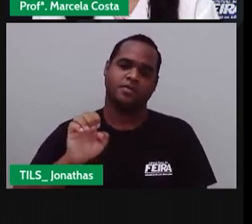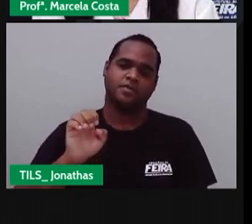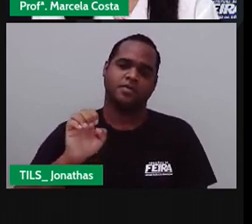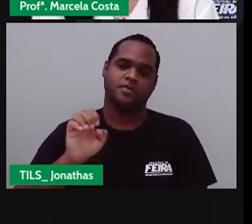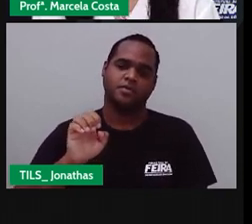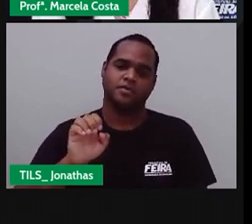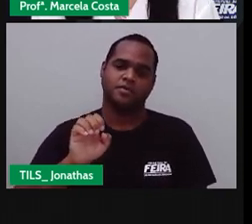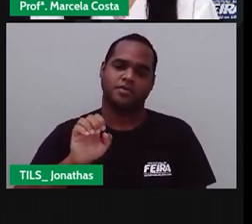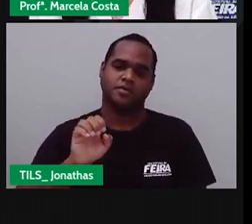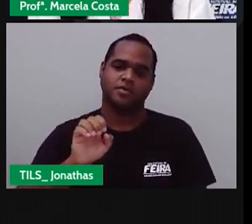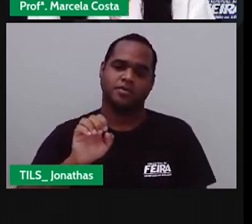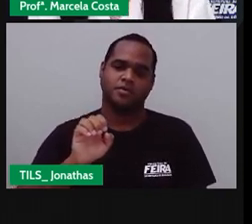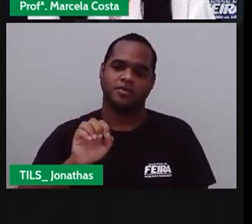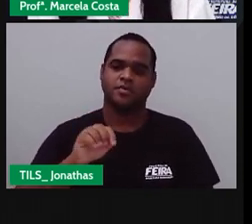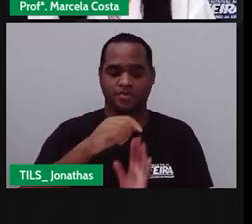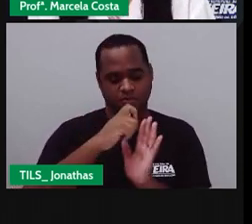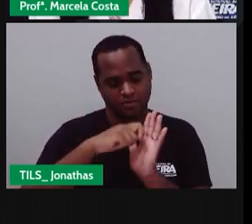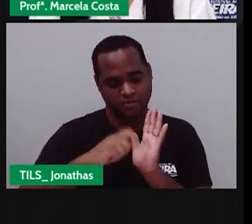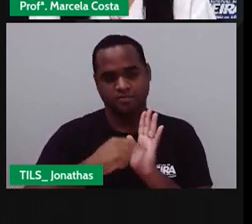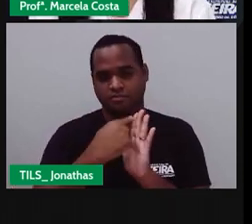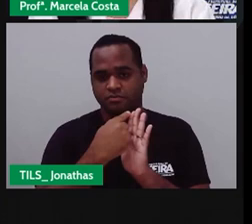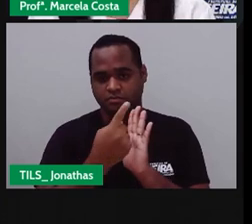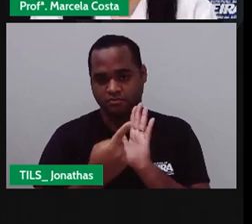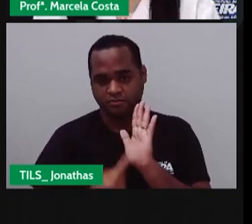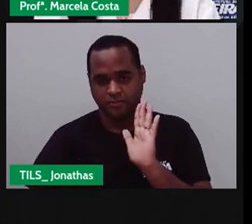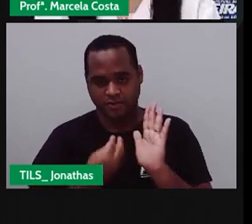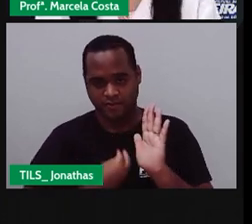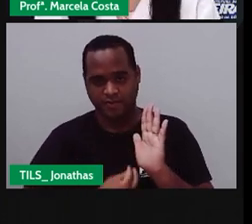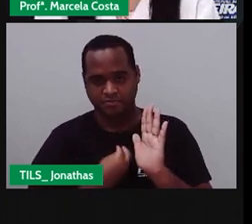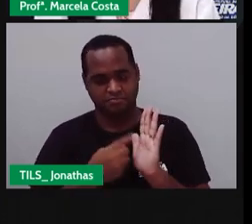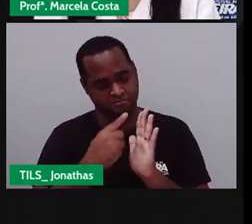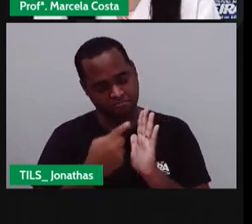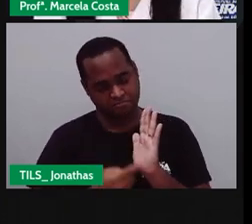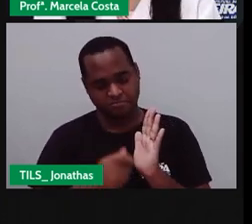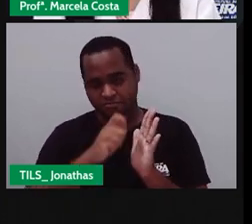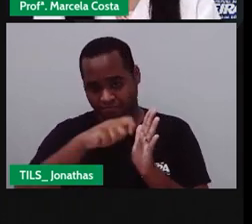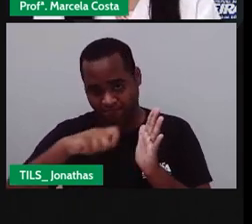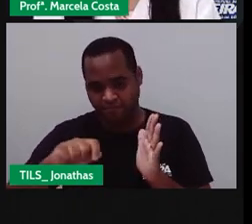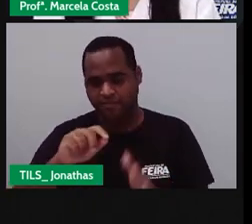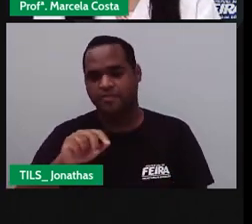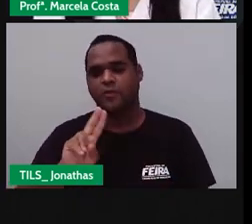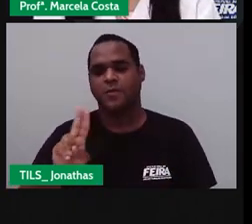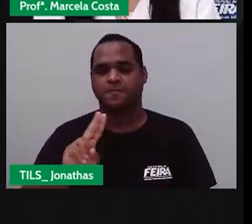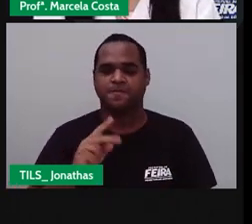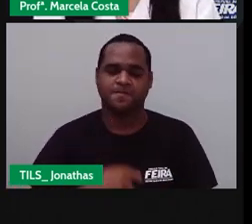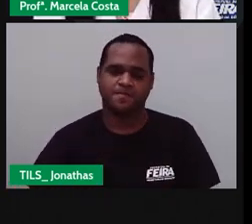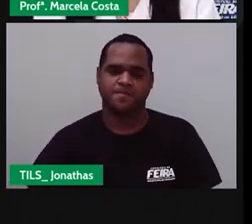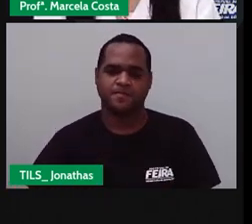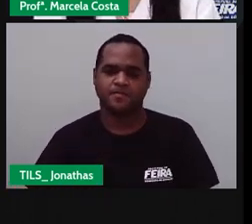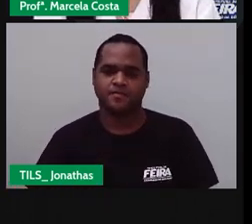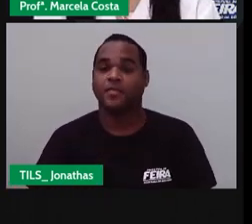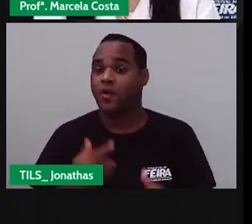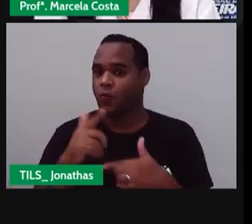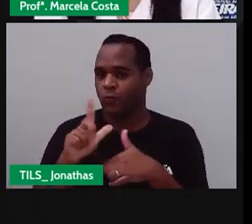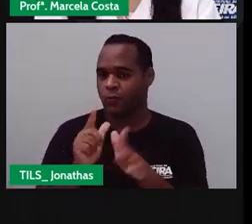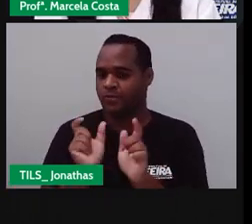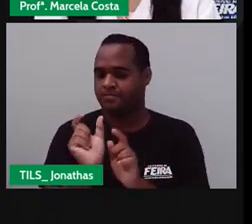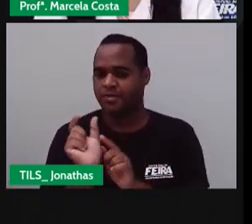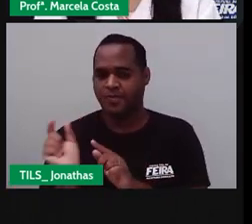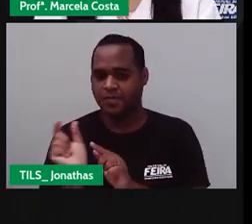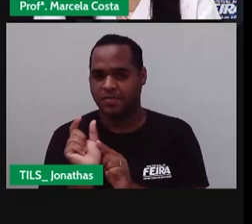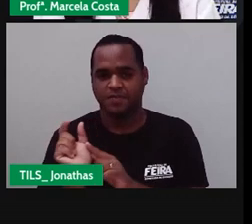Verdade Escreva aí no caderno Agora vou mostrar Outra sílaba